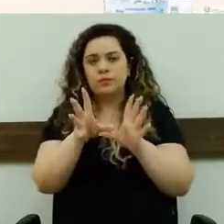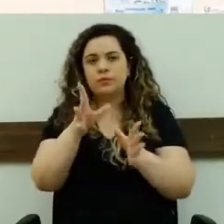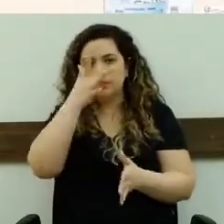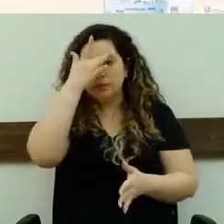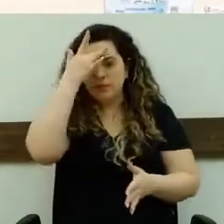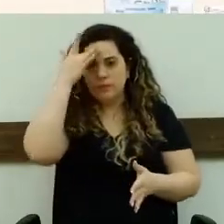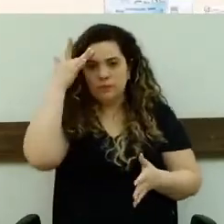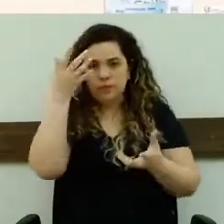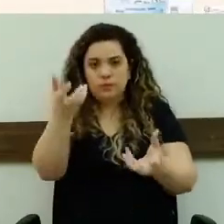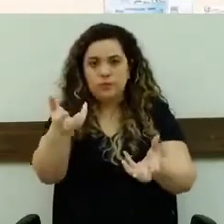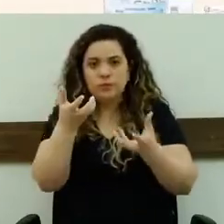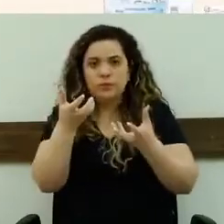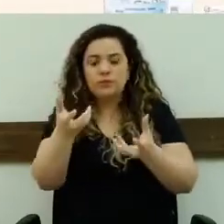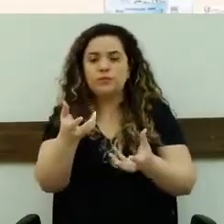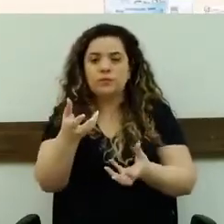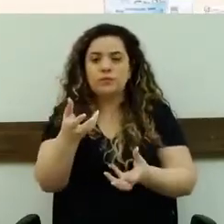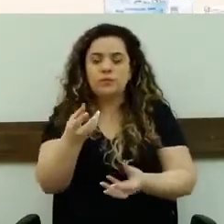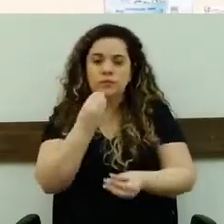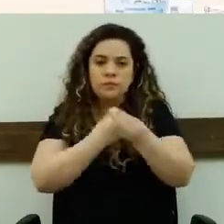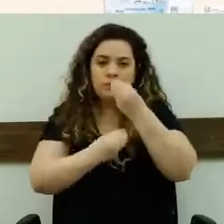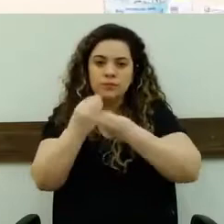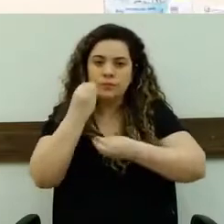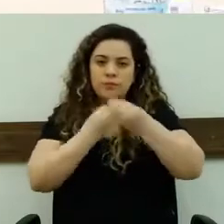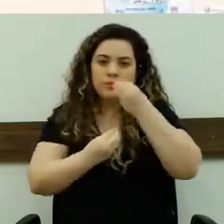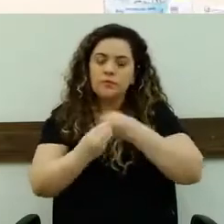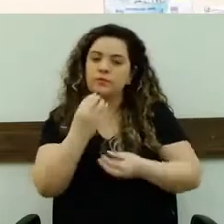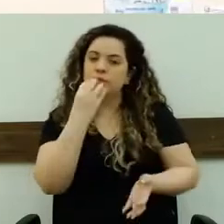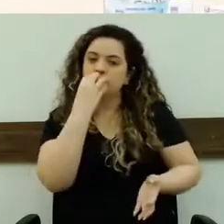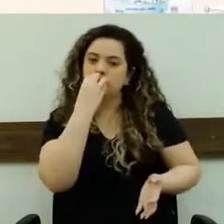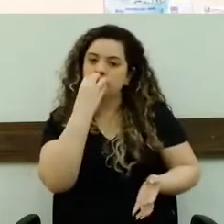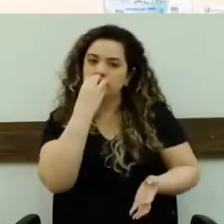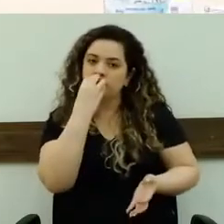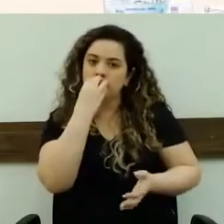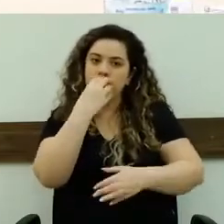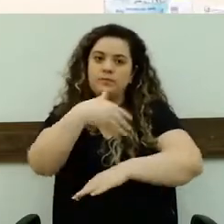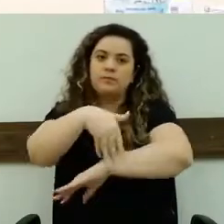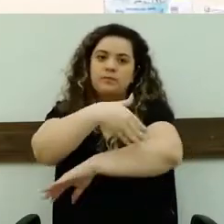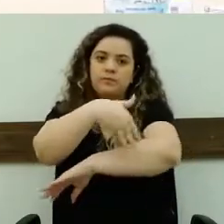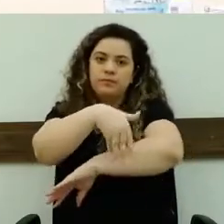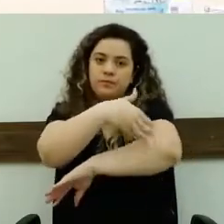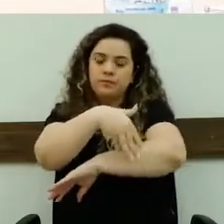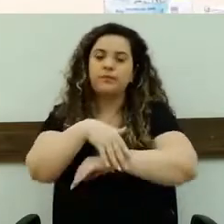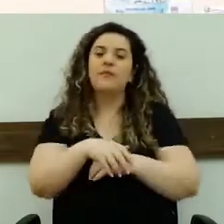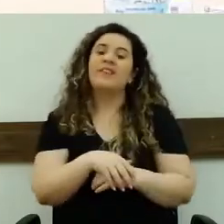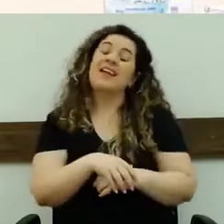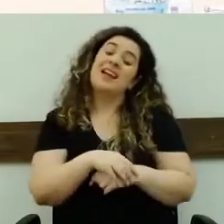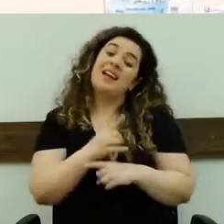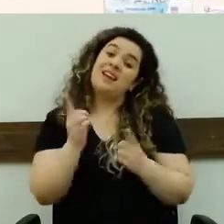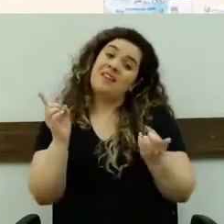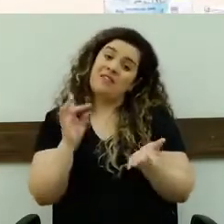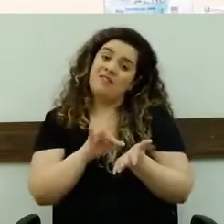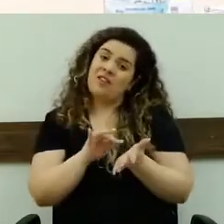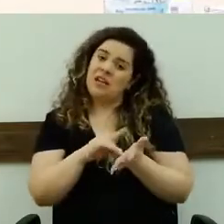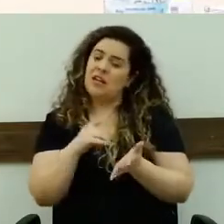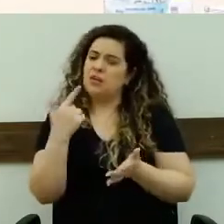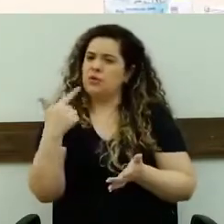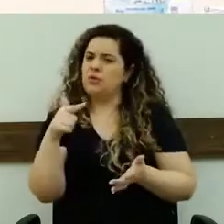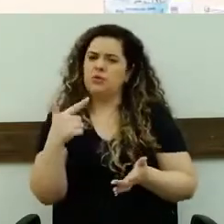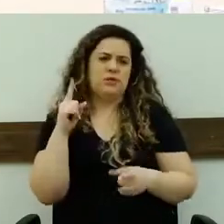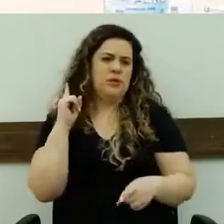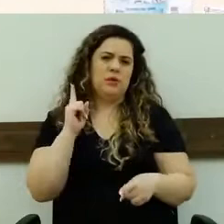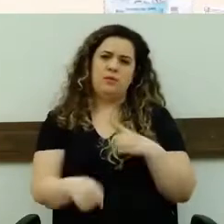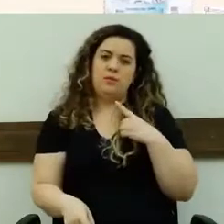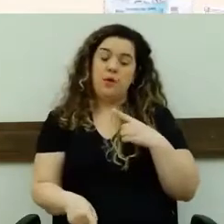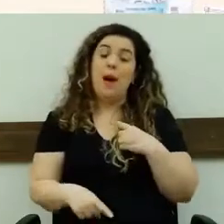alimentar os animais na calçada. Na verdade, isso não existe proibição no nosso município. Mas existem